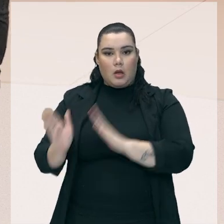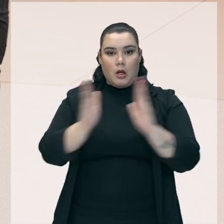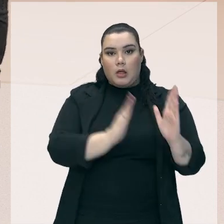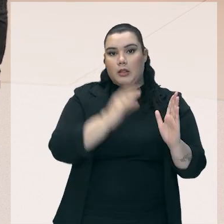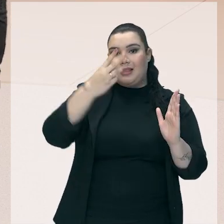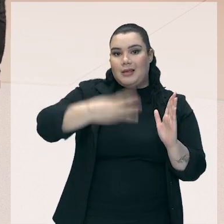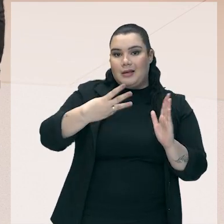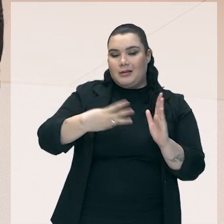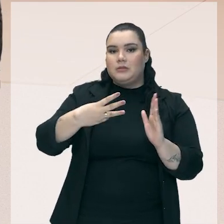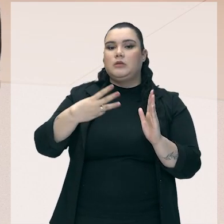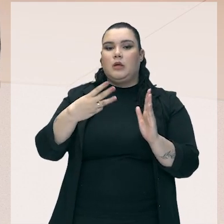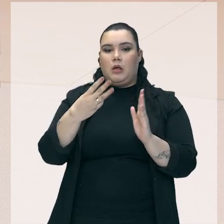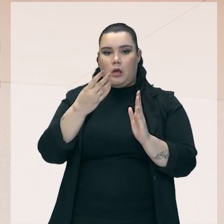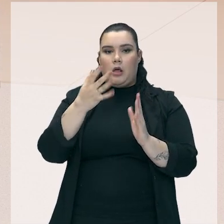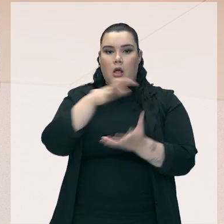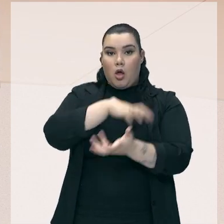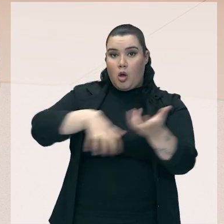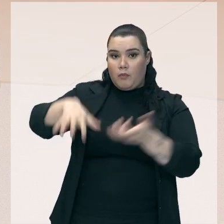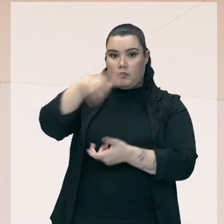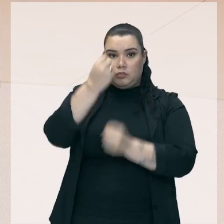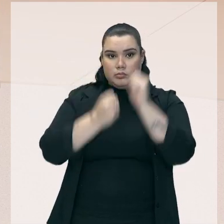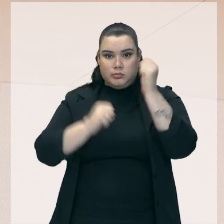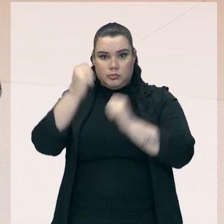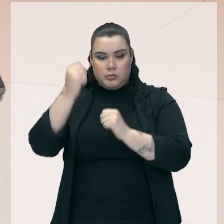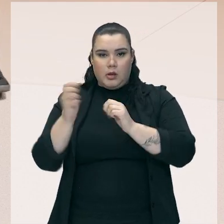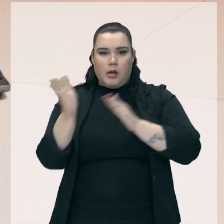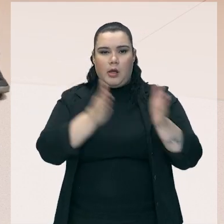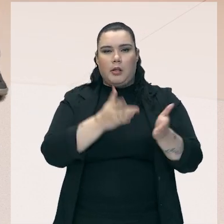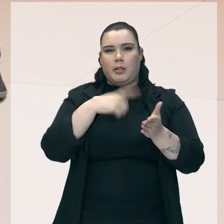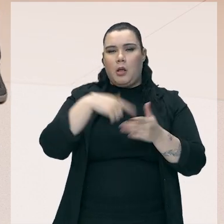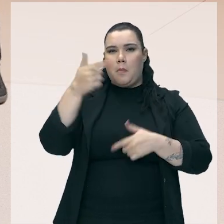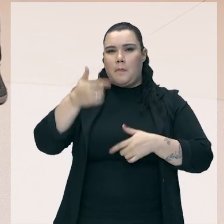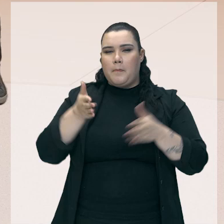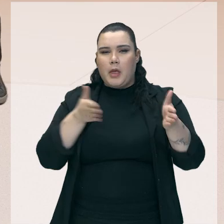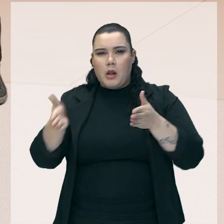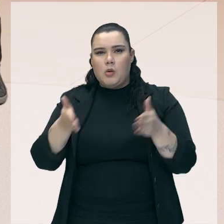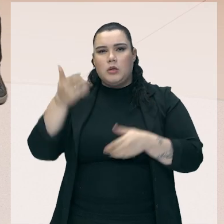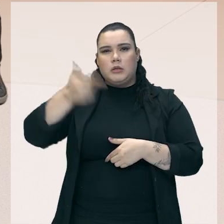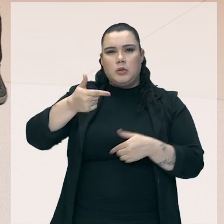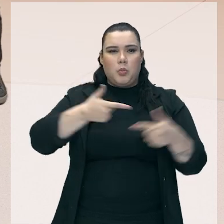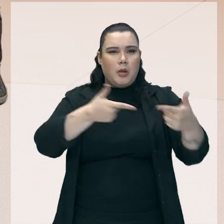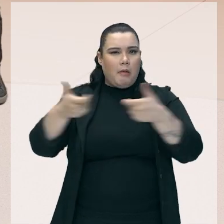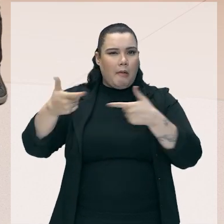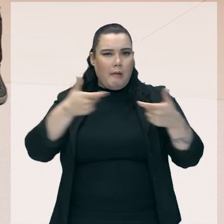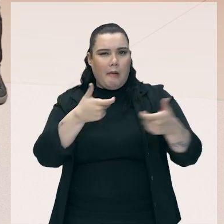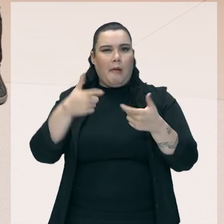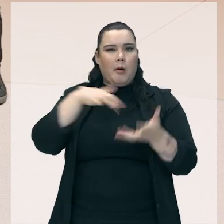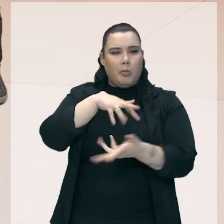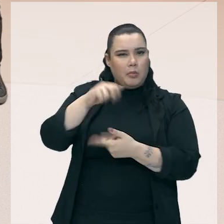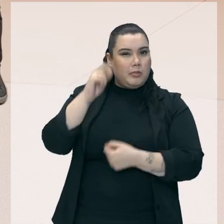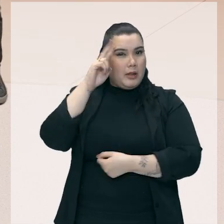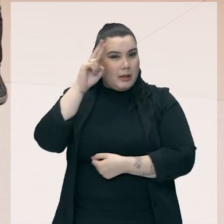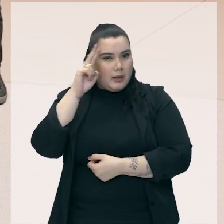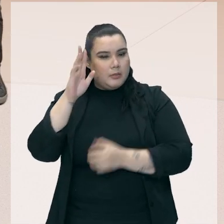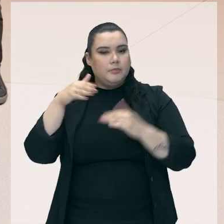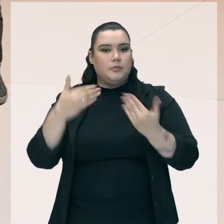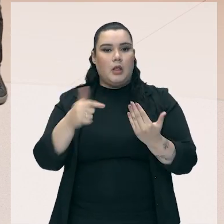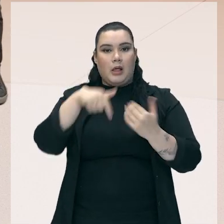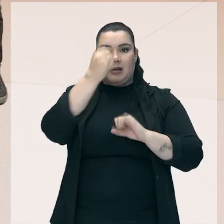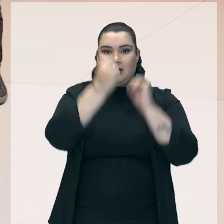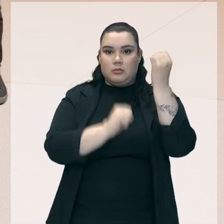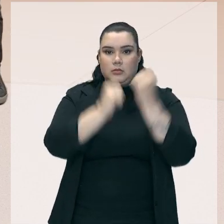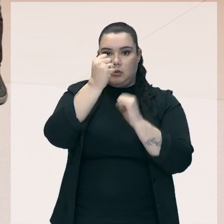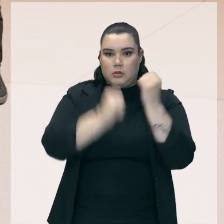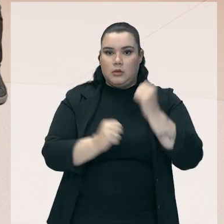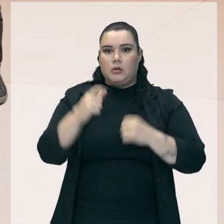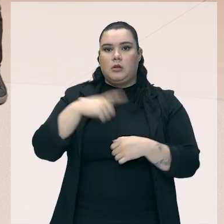industrial, pessoal, que já surge aí, Segunda Guerra Mundial, aquele período ali da história, a indústria começa a ficar cada